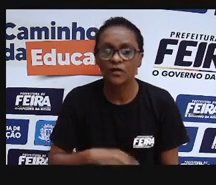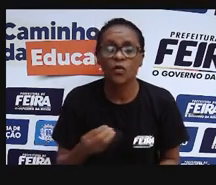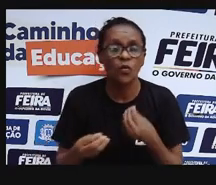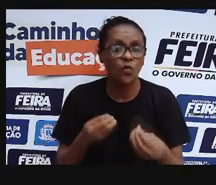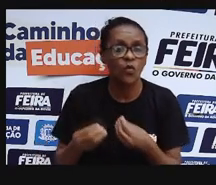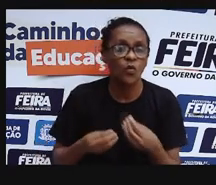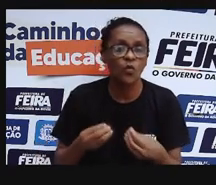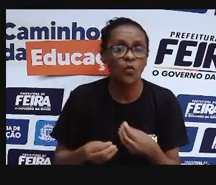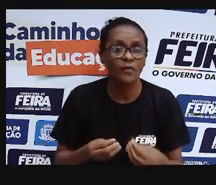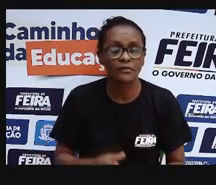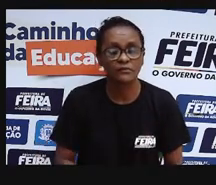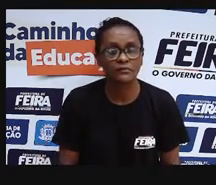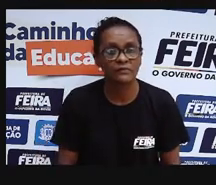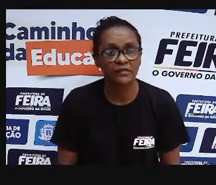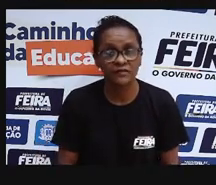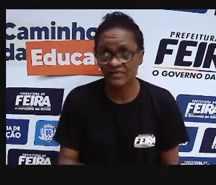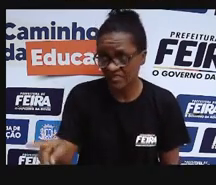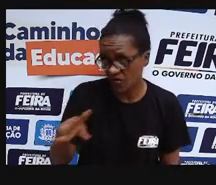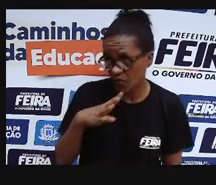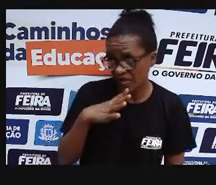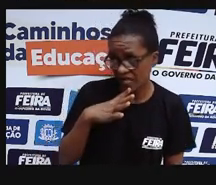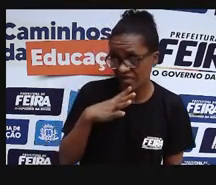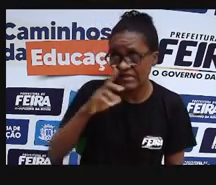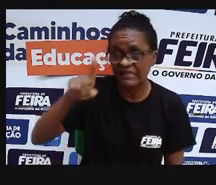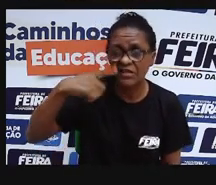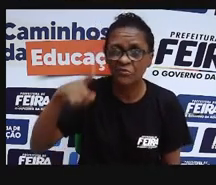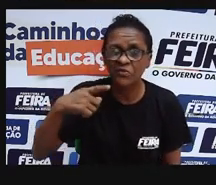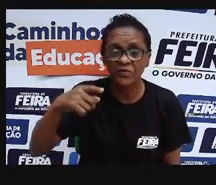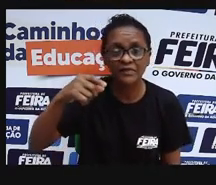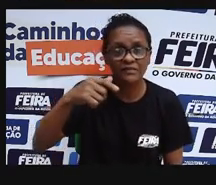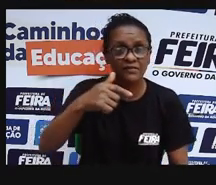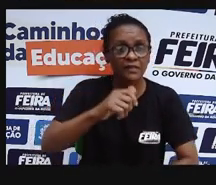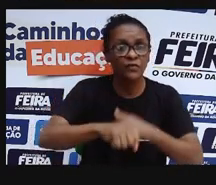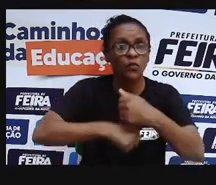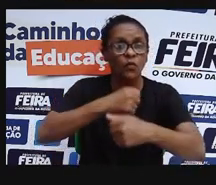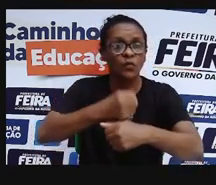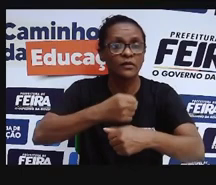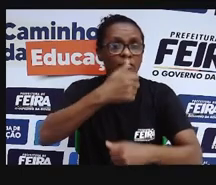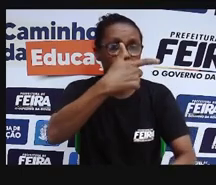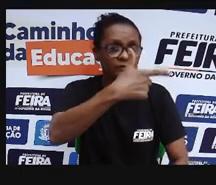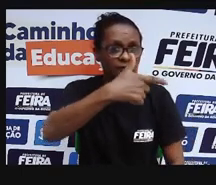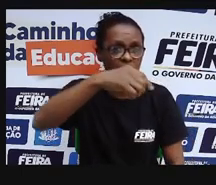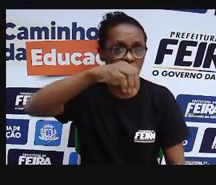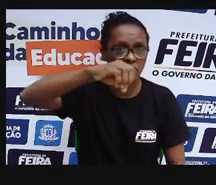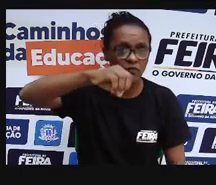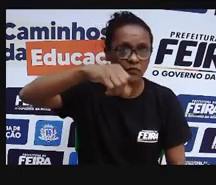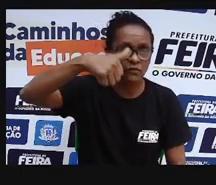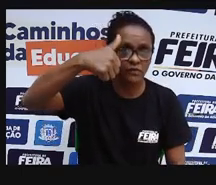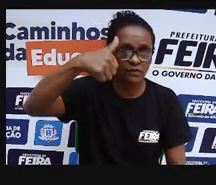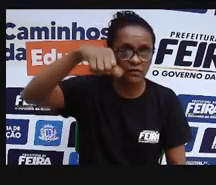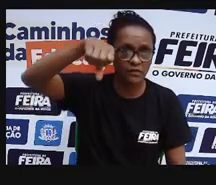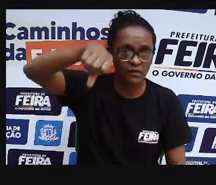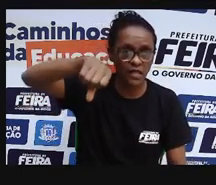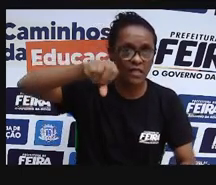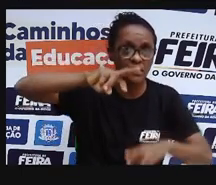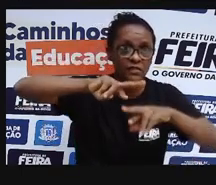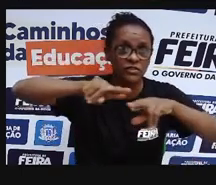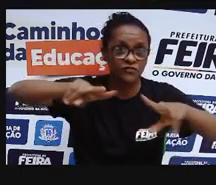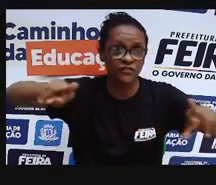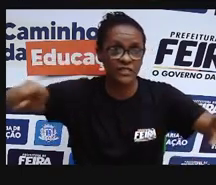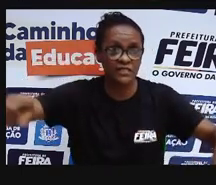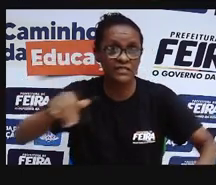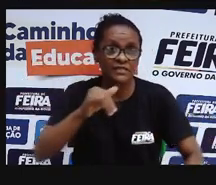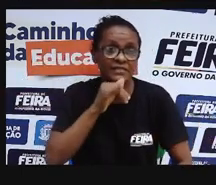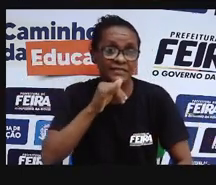eles já eram conhecidos por nós. Só que em 2019, surge uma nova variante, né? Uma